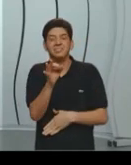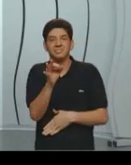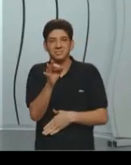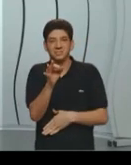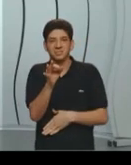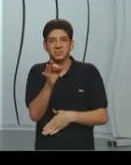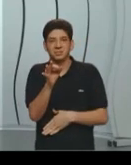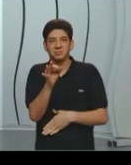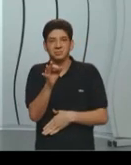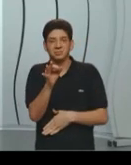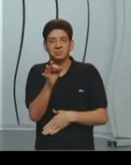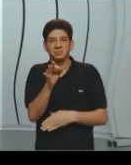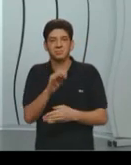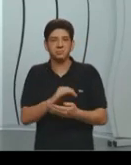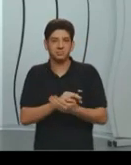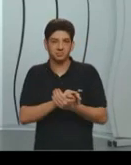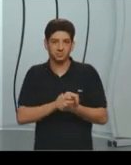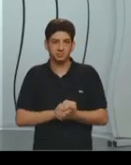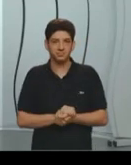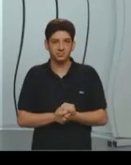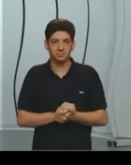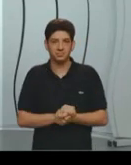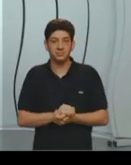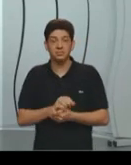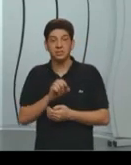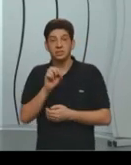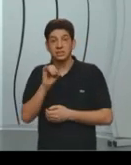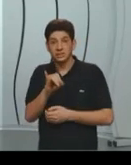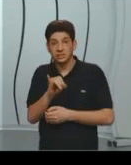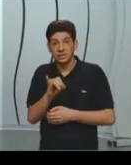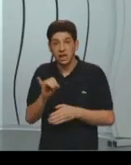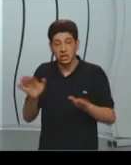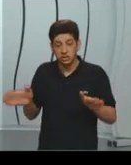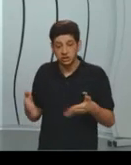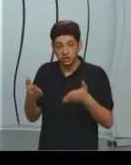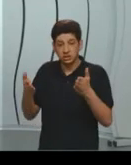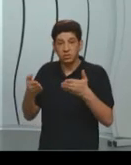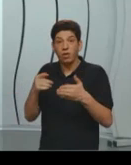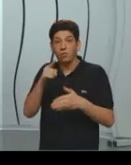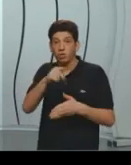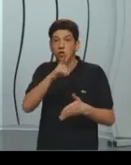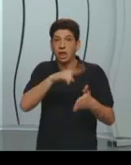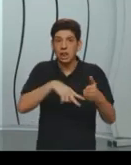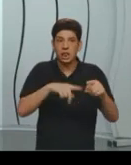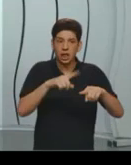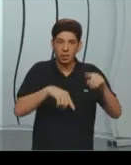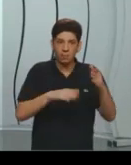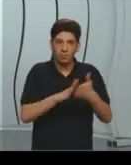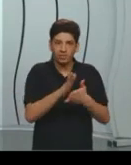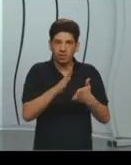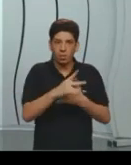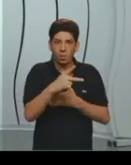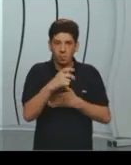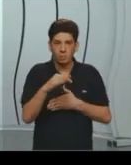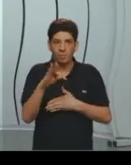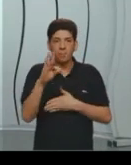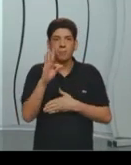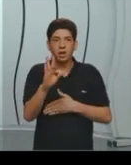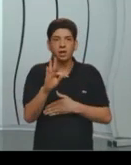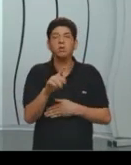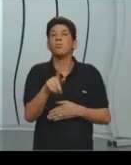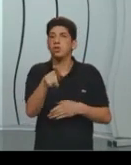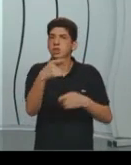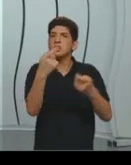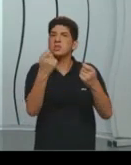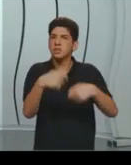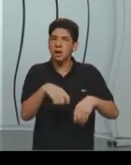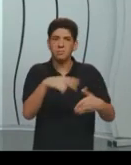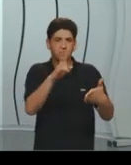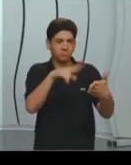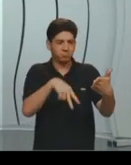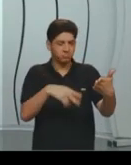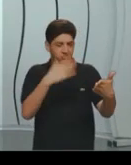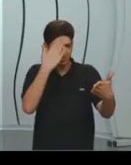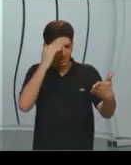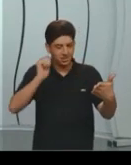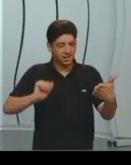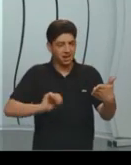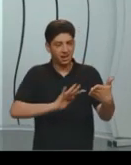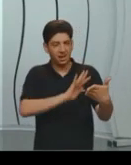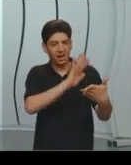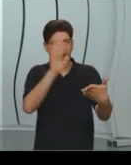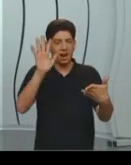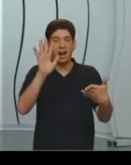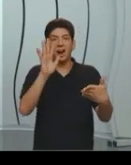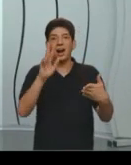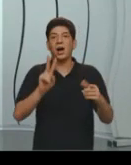serviria, faria sentido, se ela motivasse a leitura do PET, que é o material que a gente está disponibilizando, no PET tem muito mais amplo